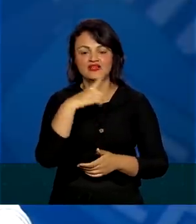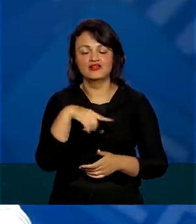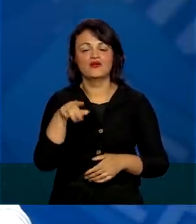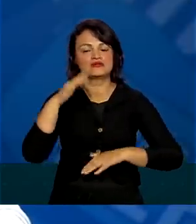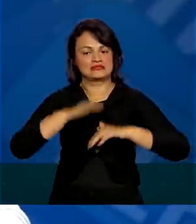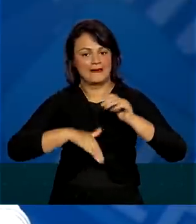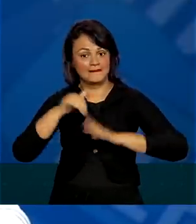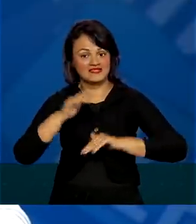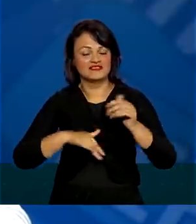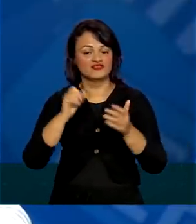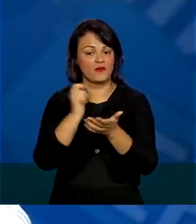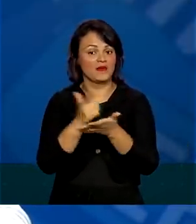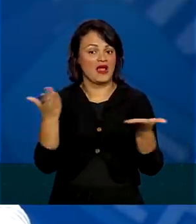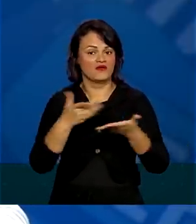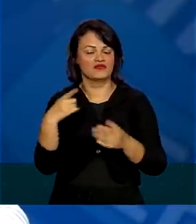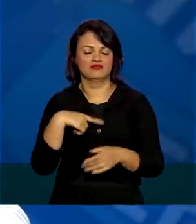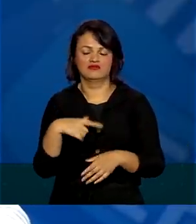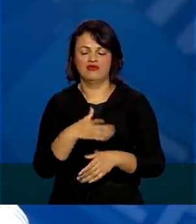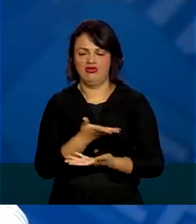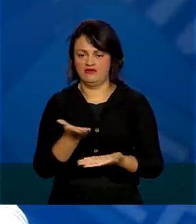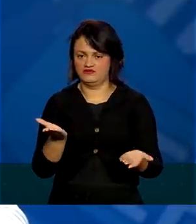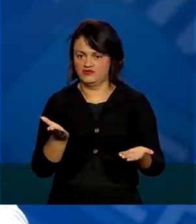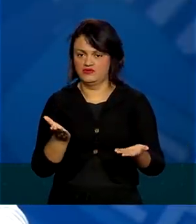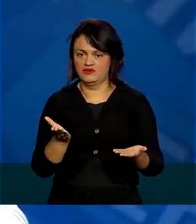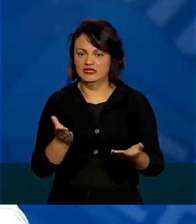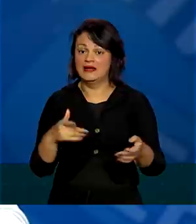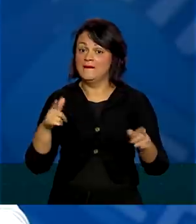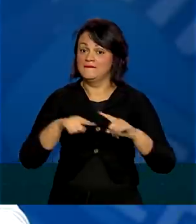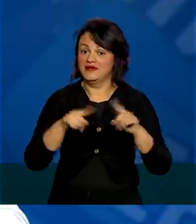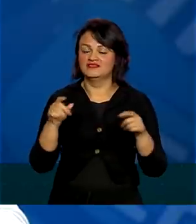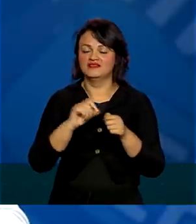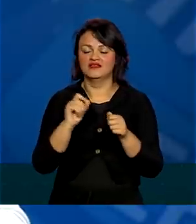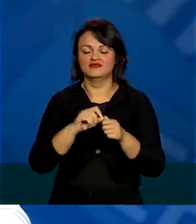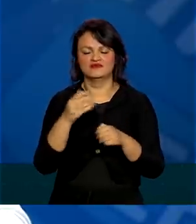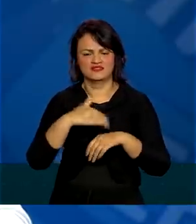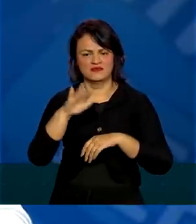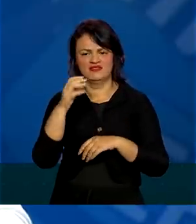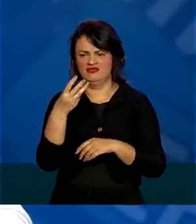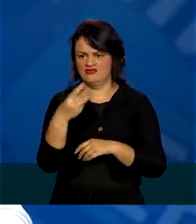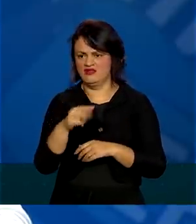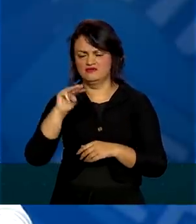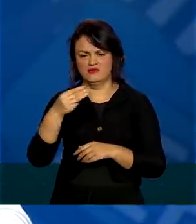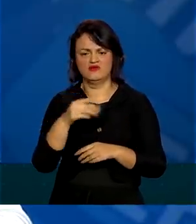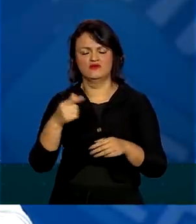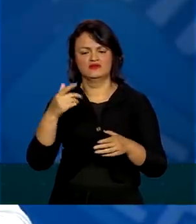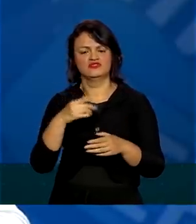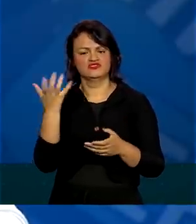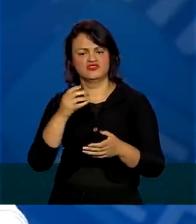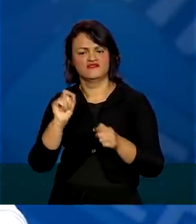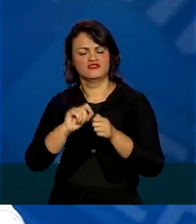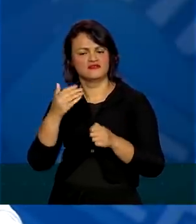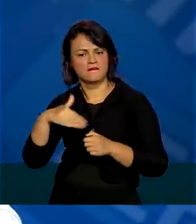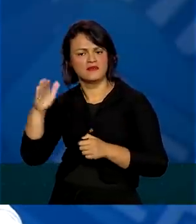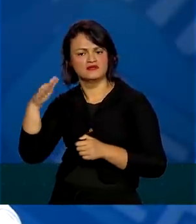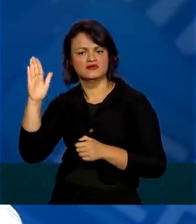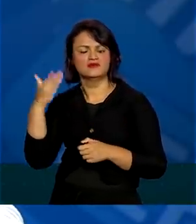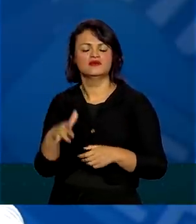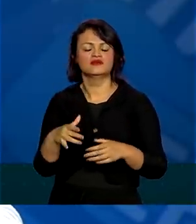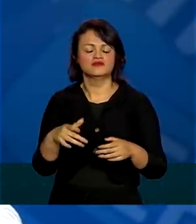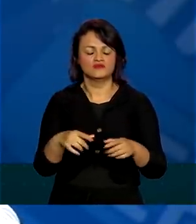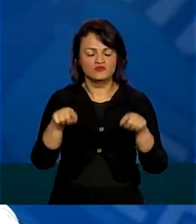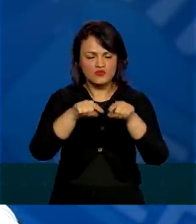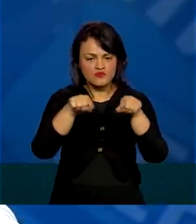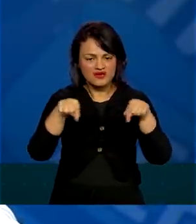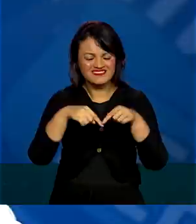capacidade interna, nós queremos fazer muito mais do que 3 milhões e a preparação de uma central operacional